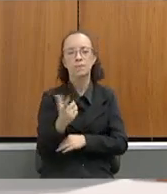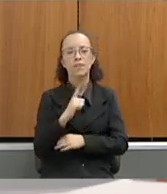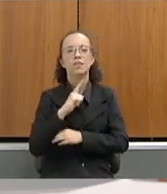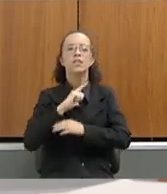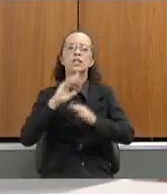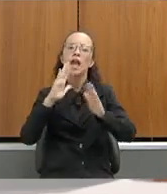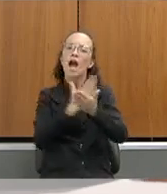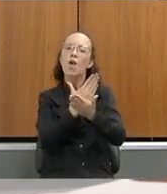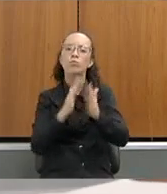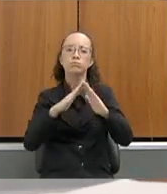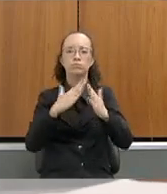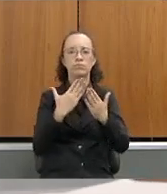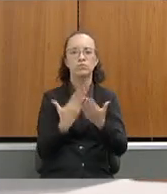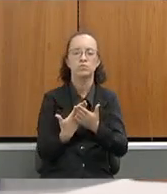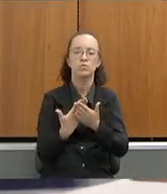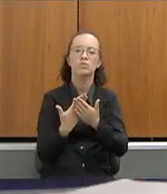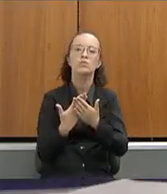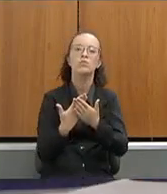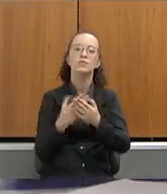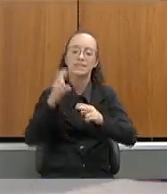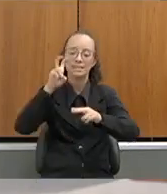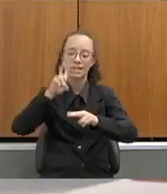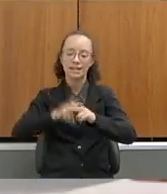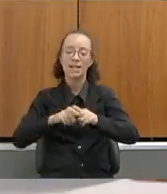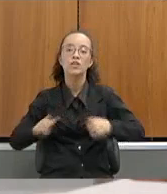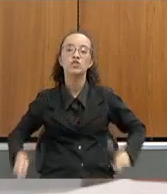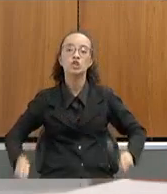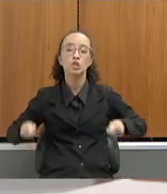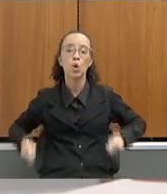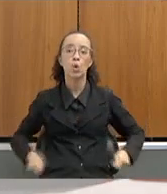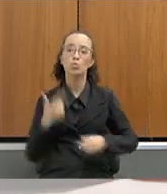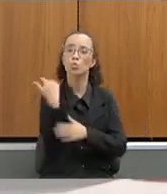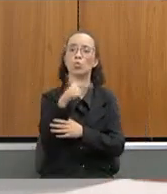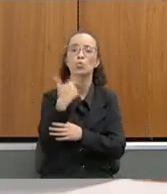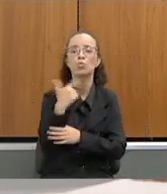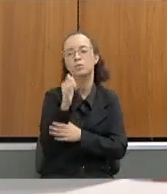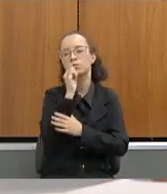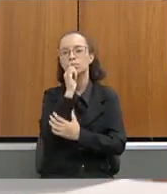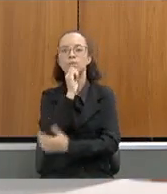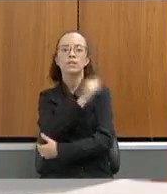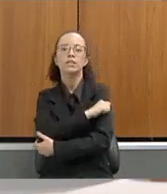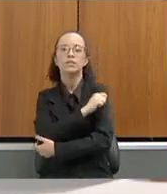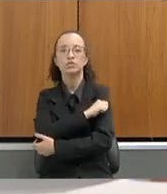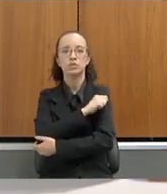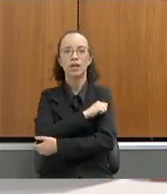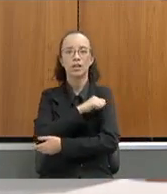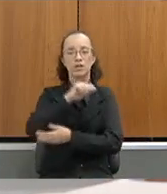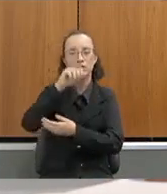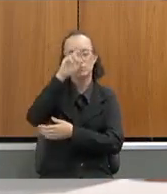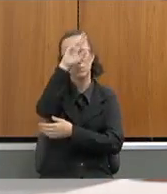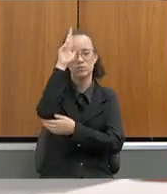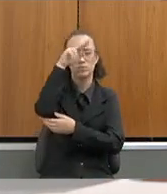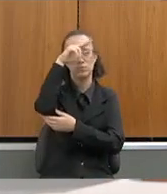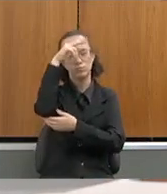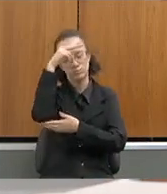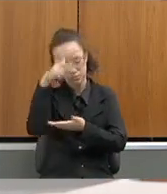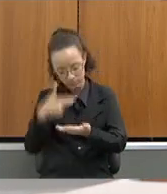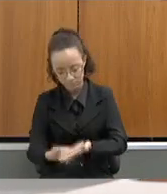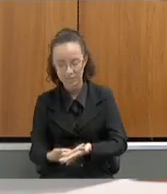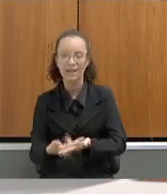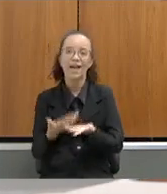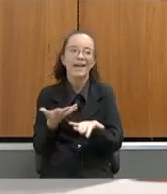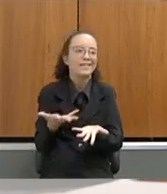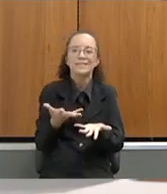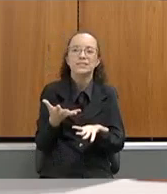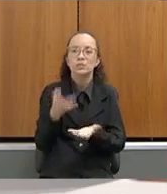que não tinham uma cadeira de roda e o diretor, quando uma estudante desmaia, fica sem jeito dele ter que carregar